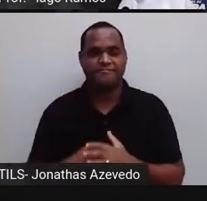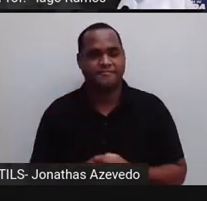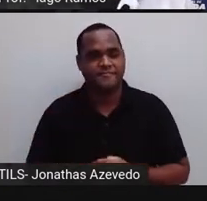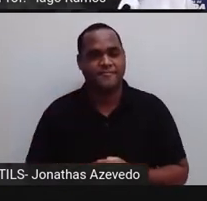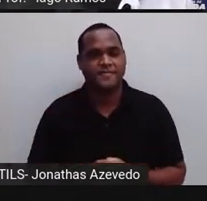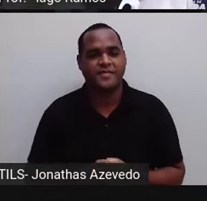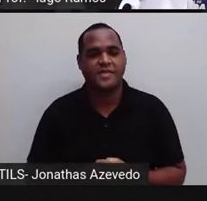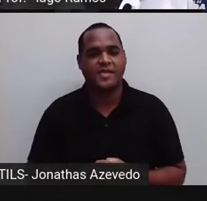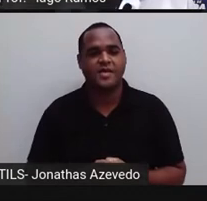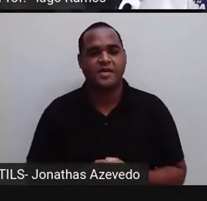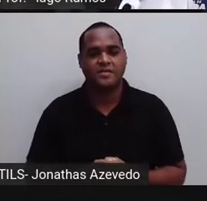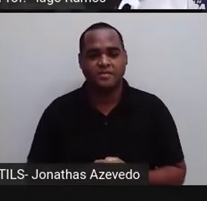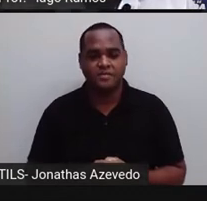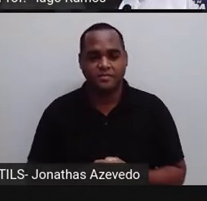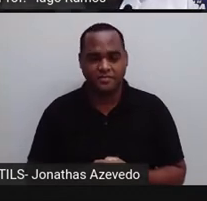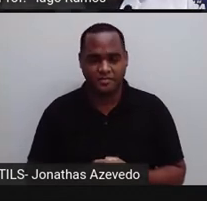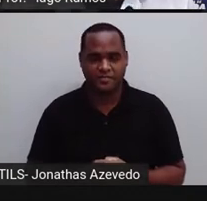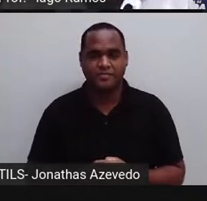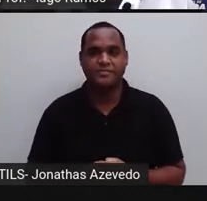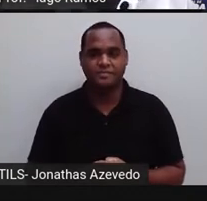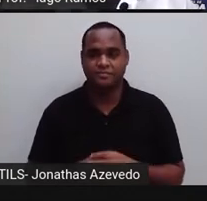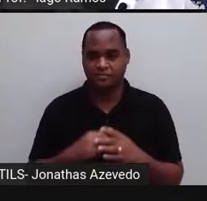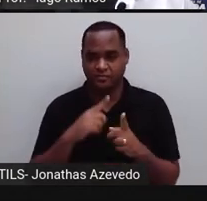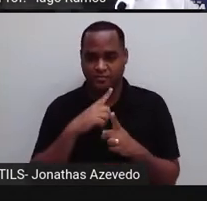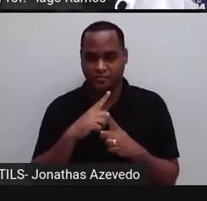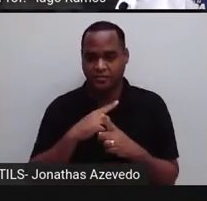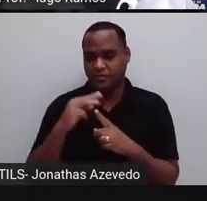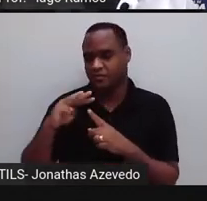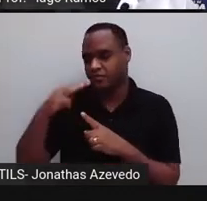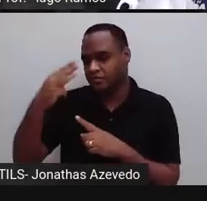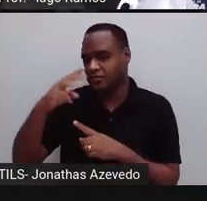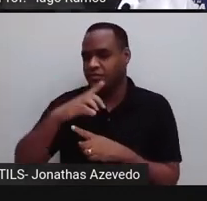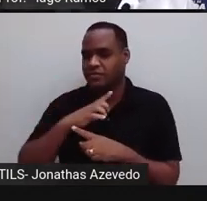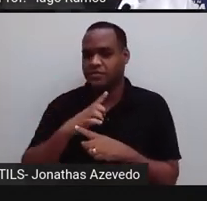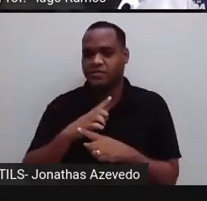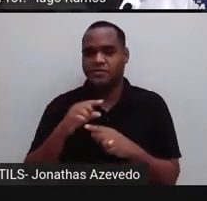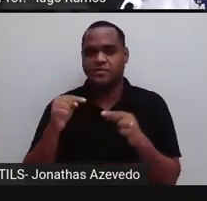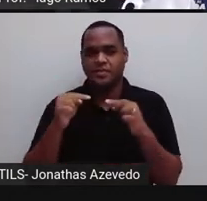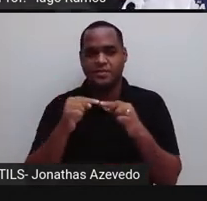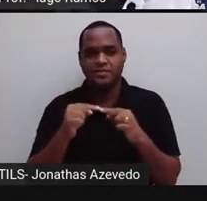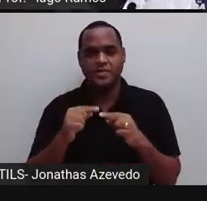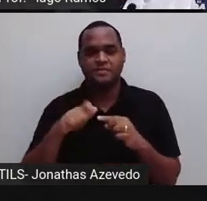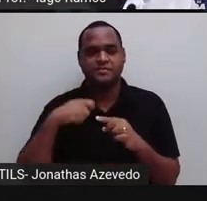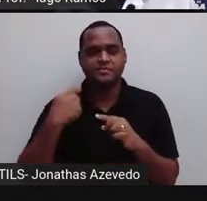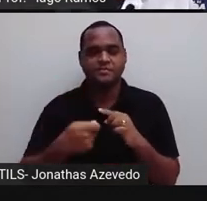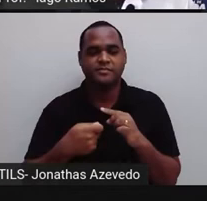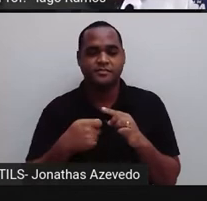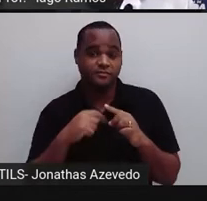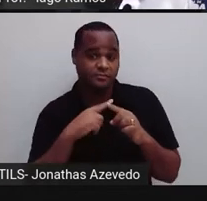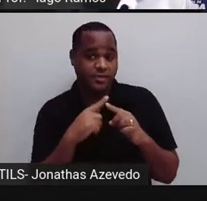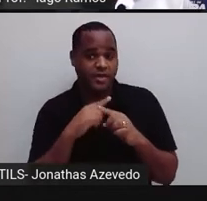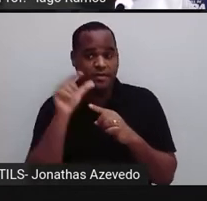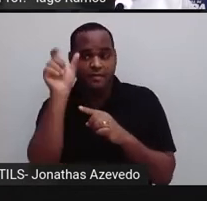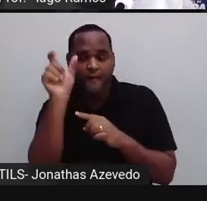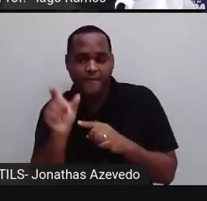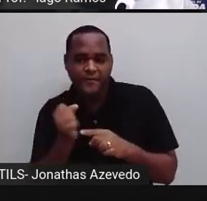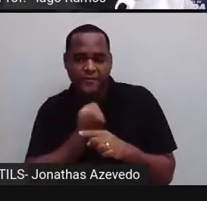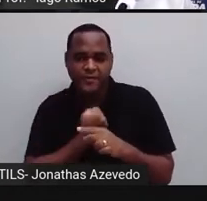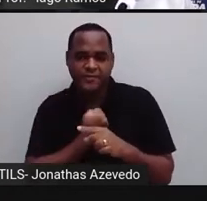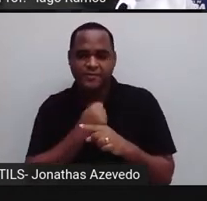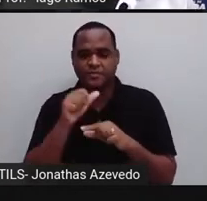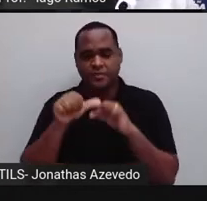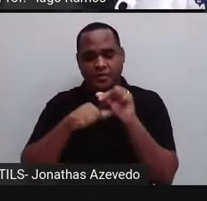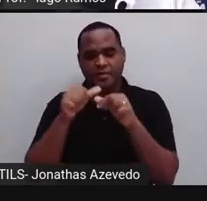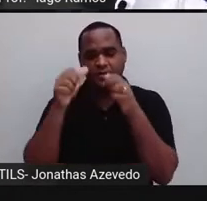tá bom? Então, como eu tenho uma raiz cúbica, todos aqueles números na fatoração que apareceram do lado direito, eu